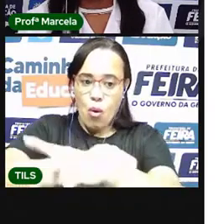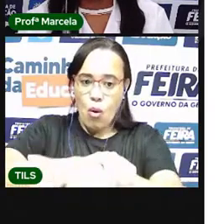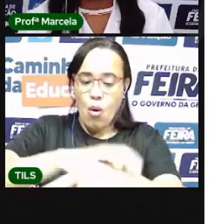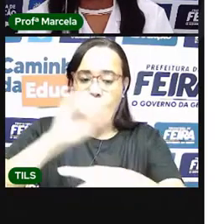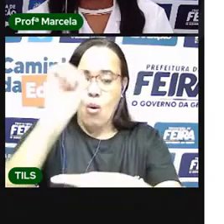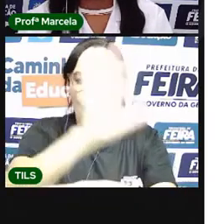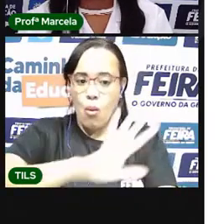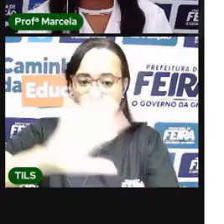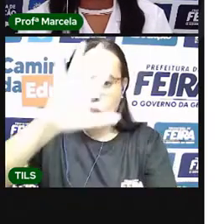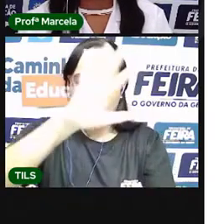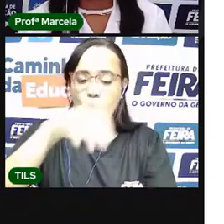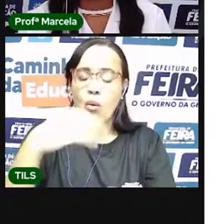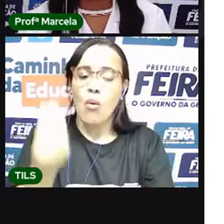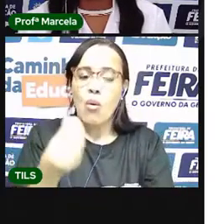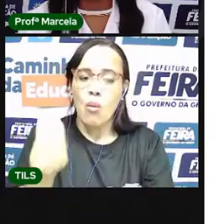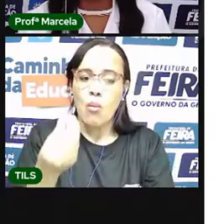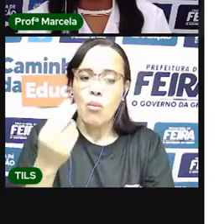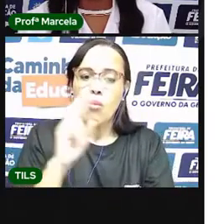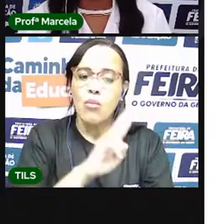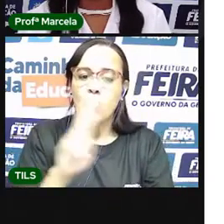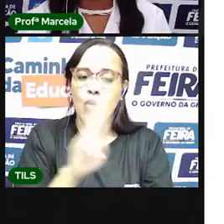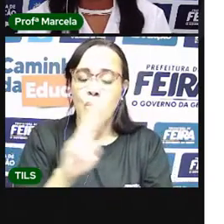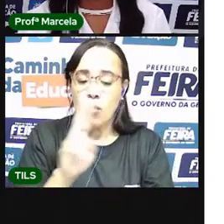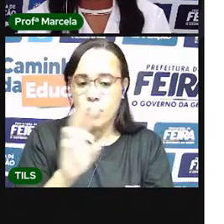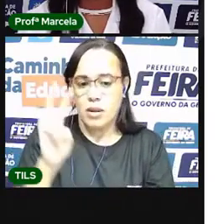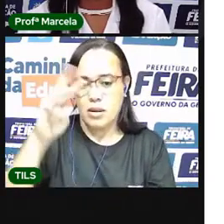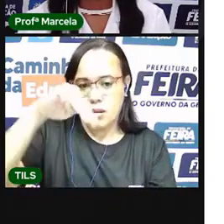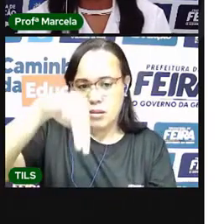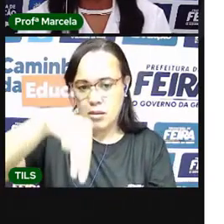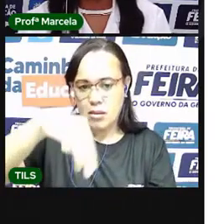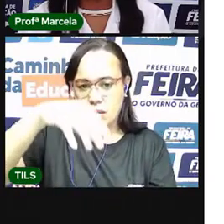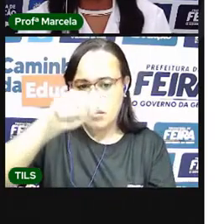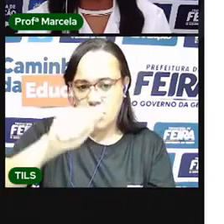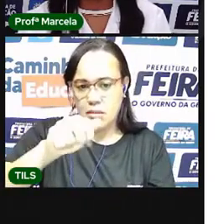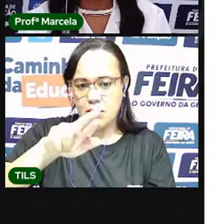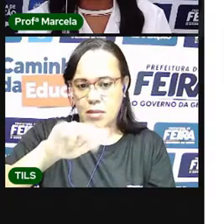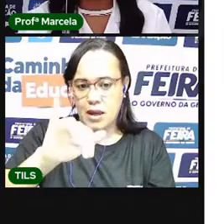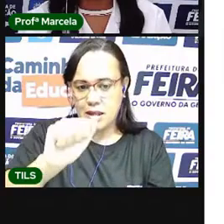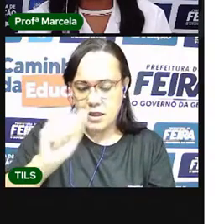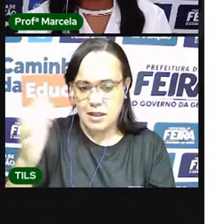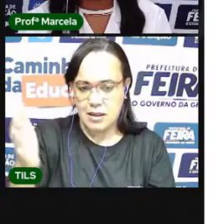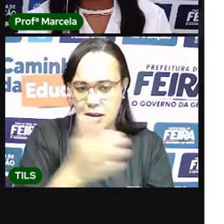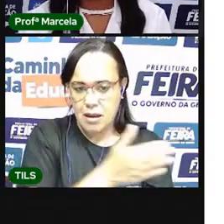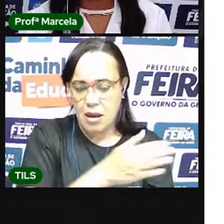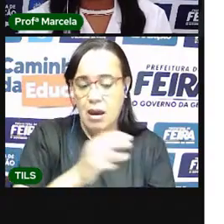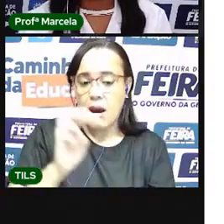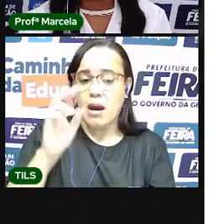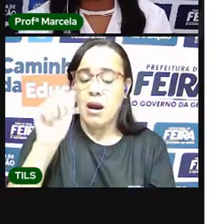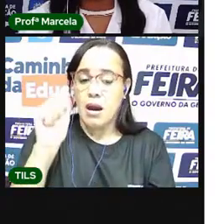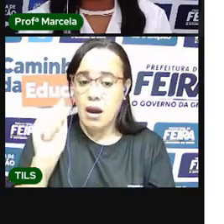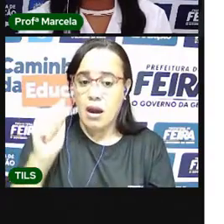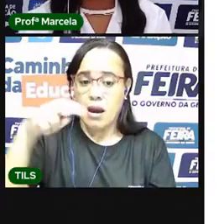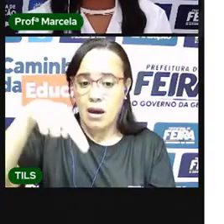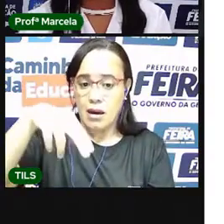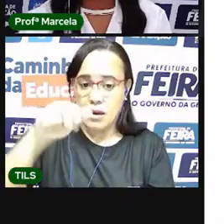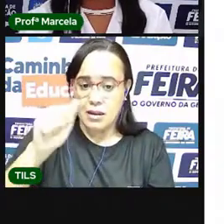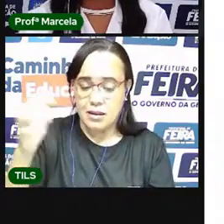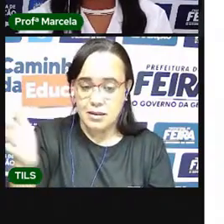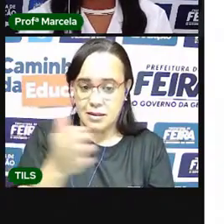Maria. Ana. Madalena. João.